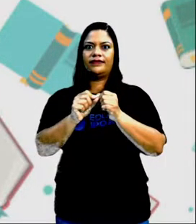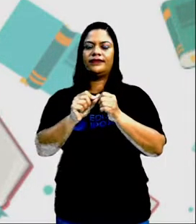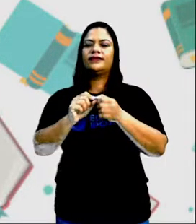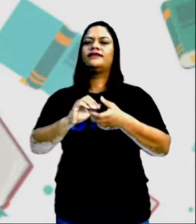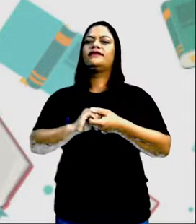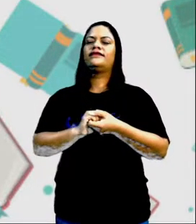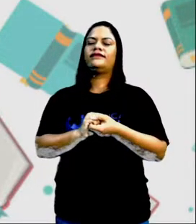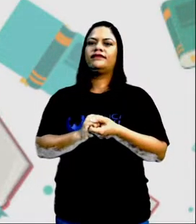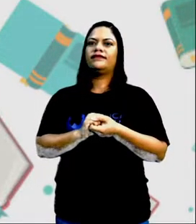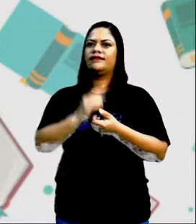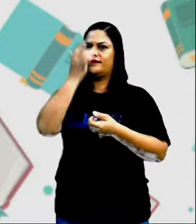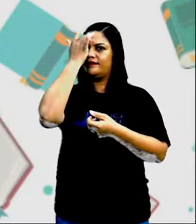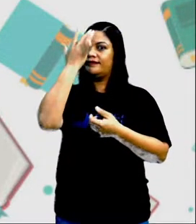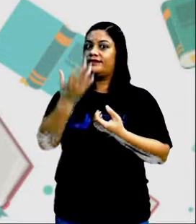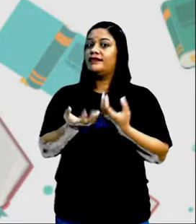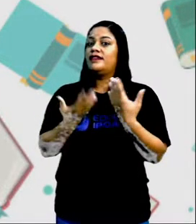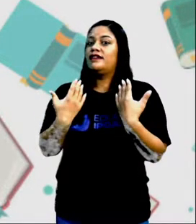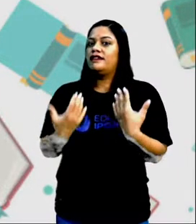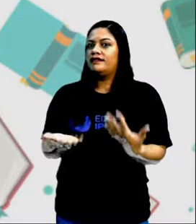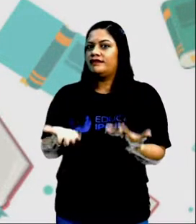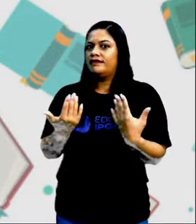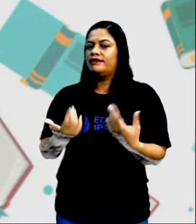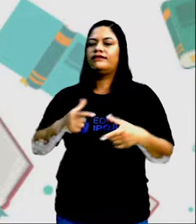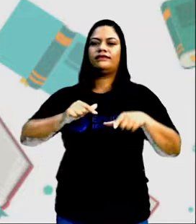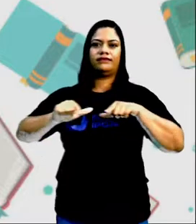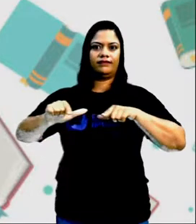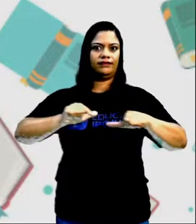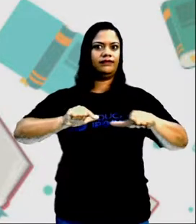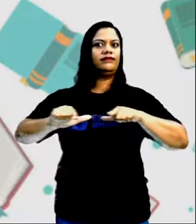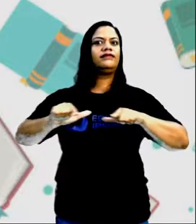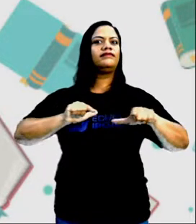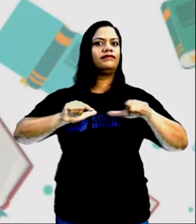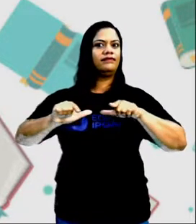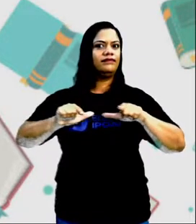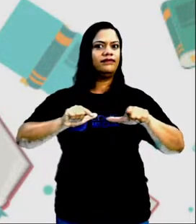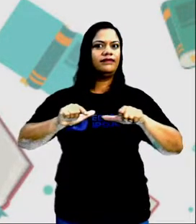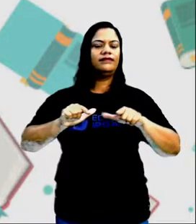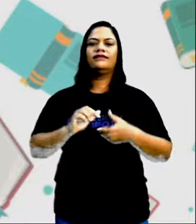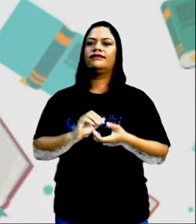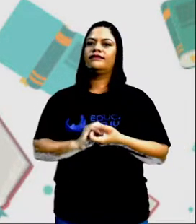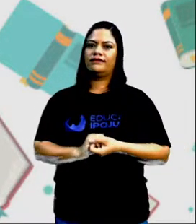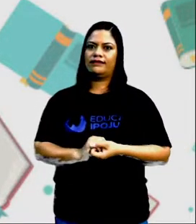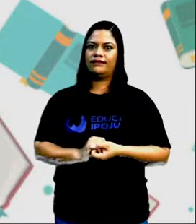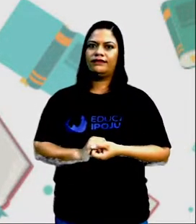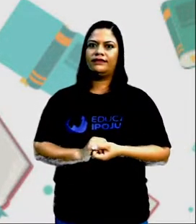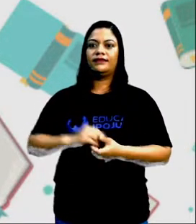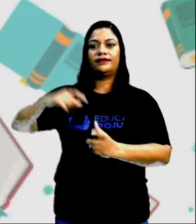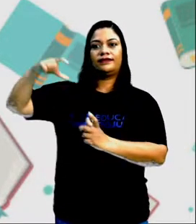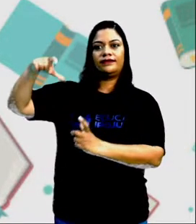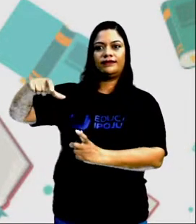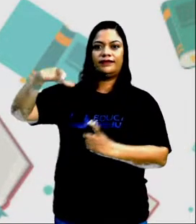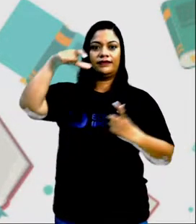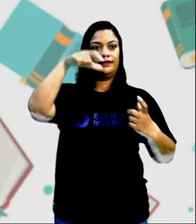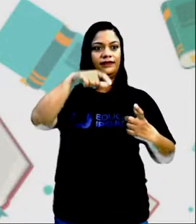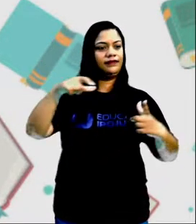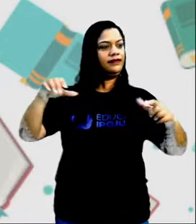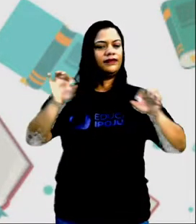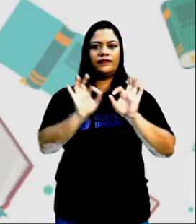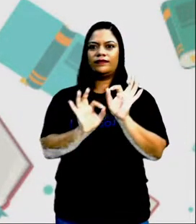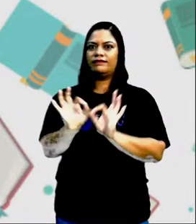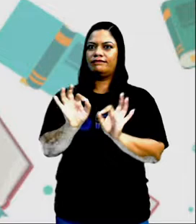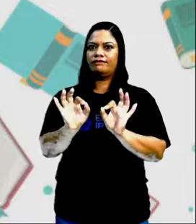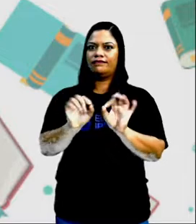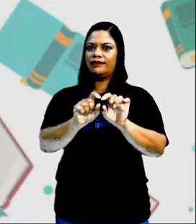tornar mais leve Ajustou-lhes raios, descobriu